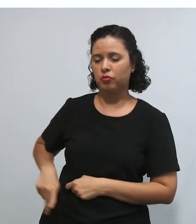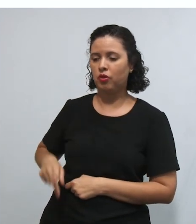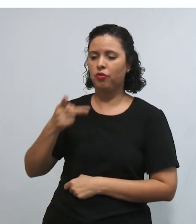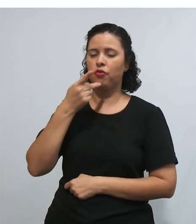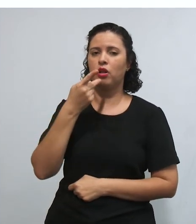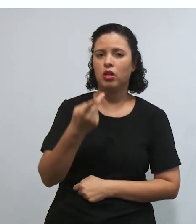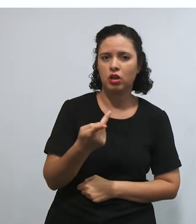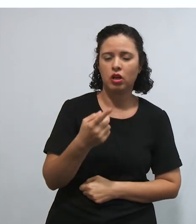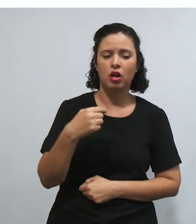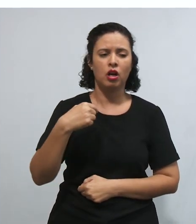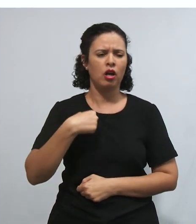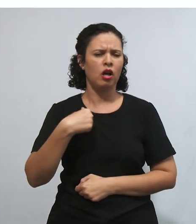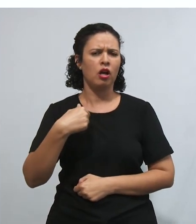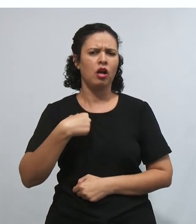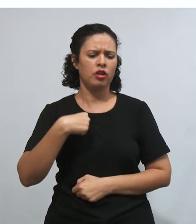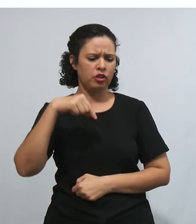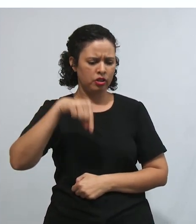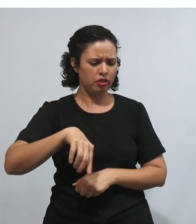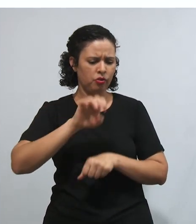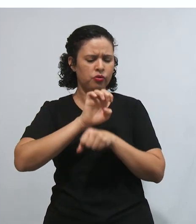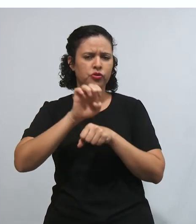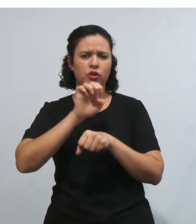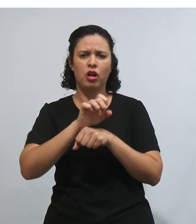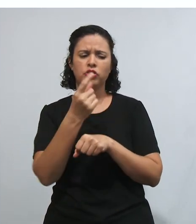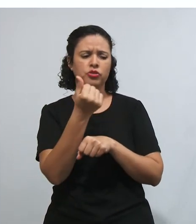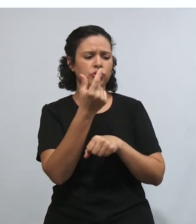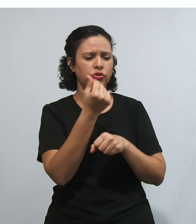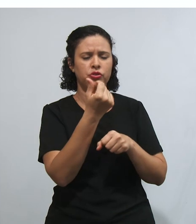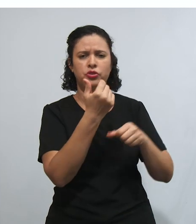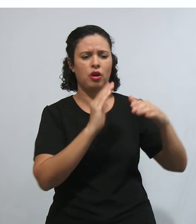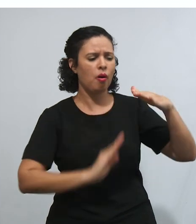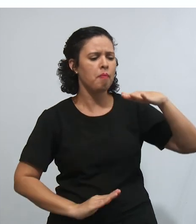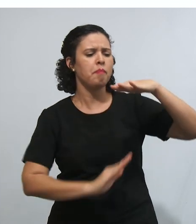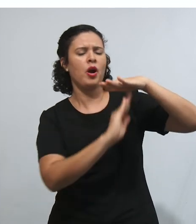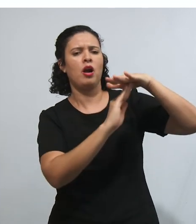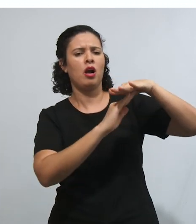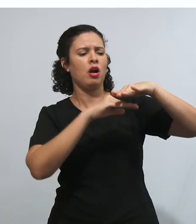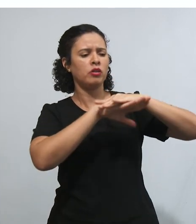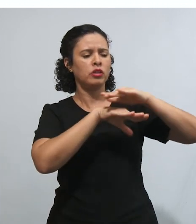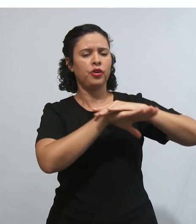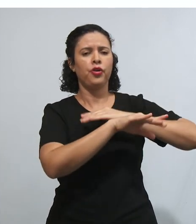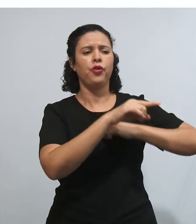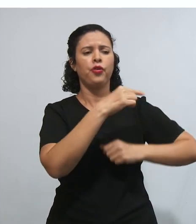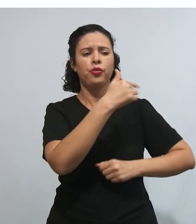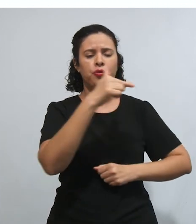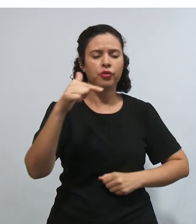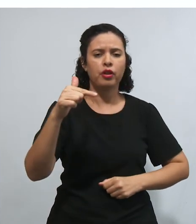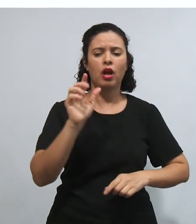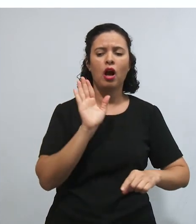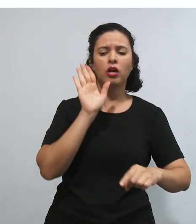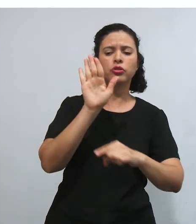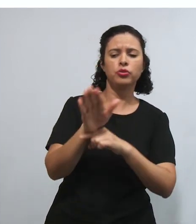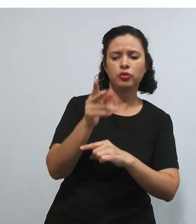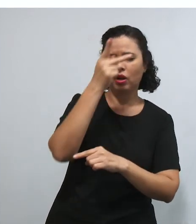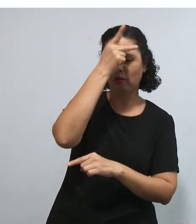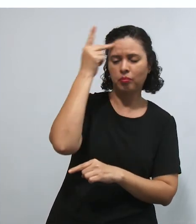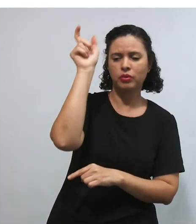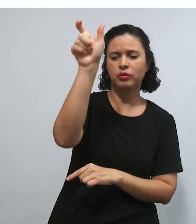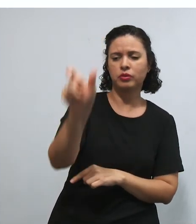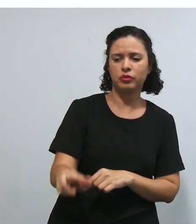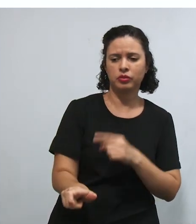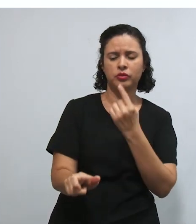reserva do possível, tá? Limitações financeiras e orçamentárias para descumprir o mínimo